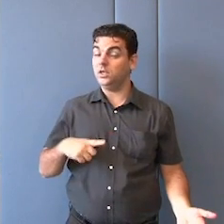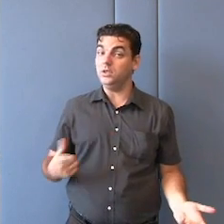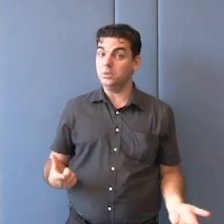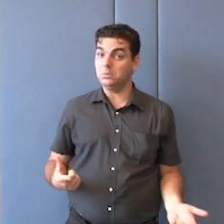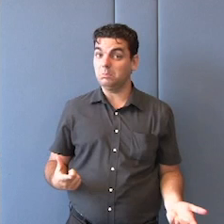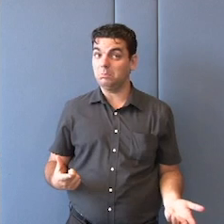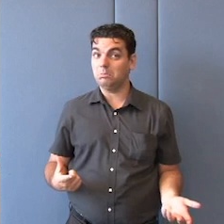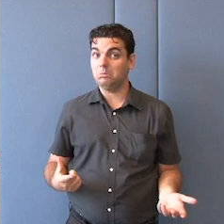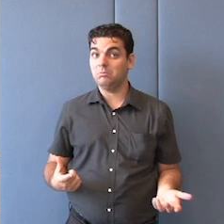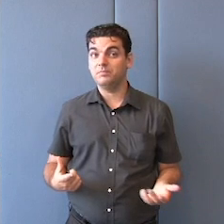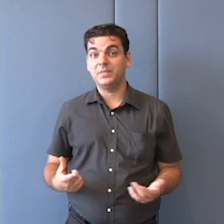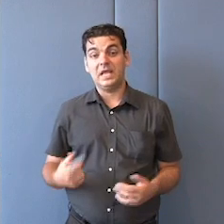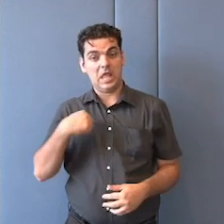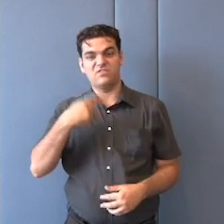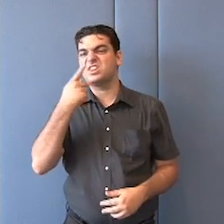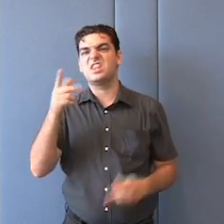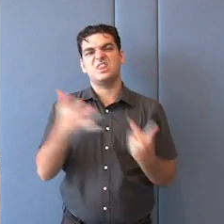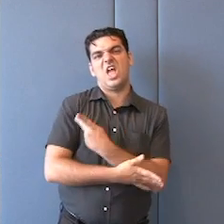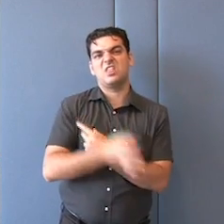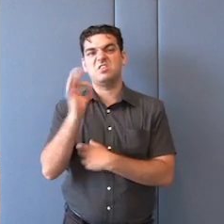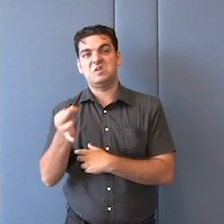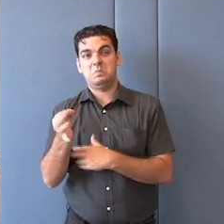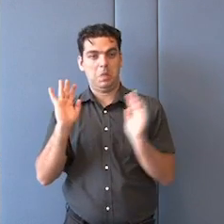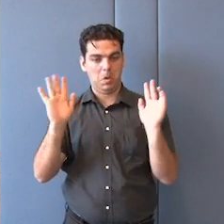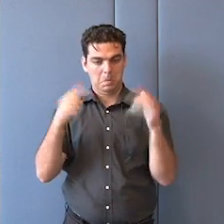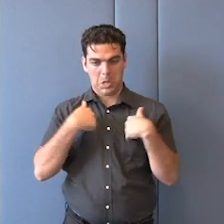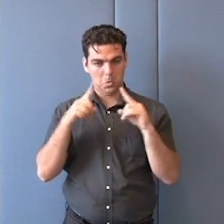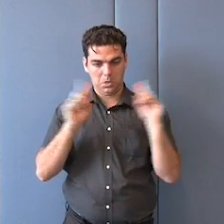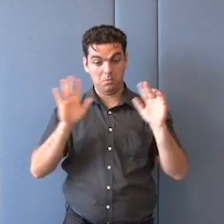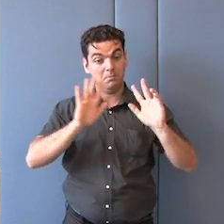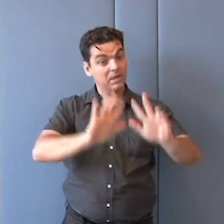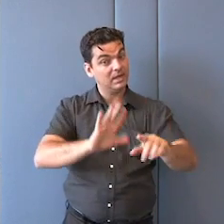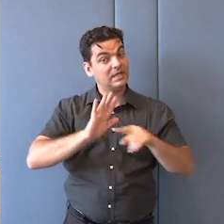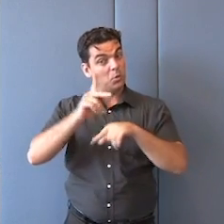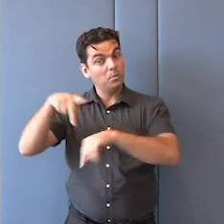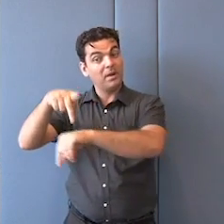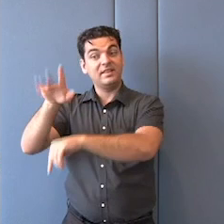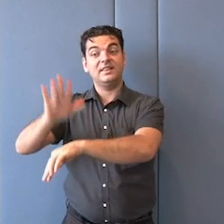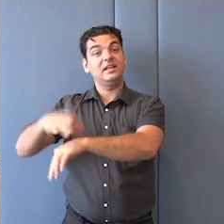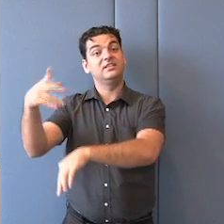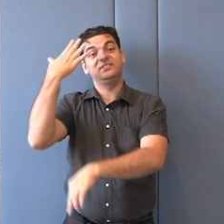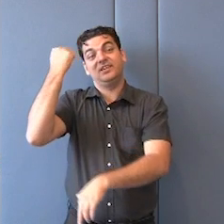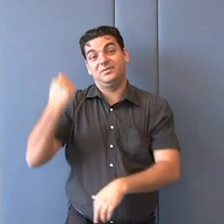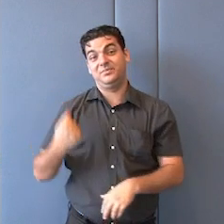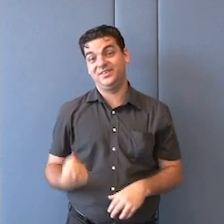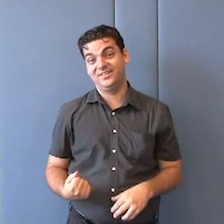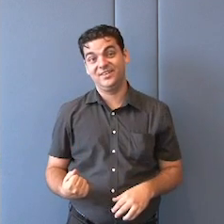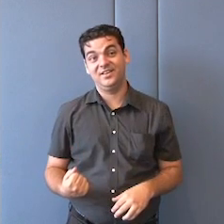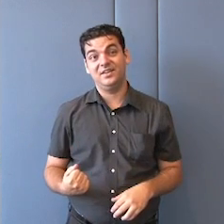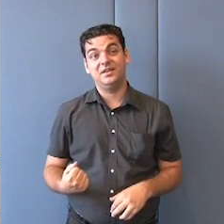Não digo que seja a favor ou contra nenhum desses movimentos, mas acho que é importante que eles sejam